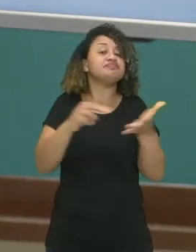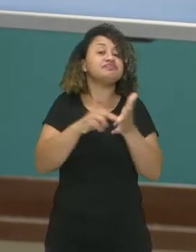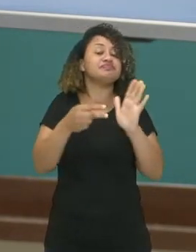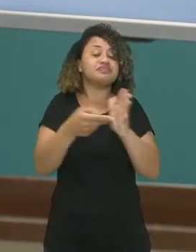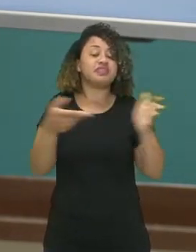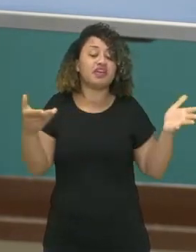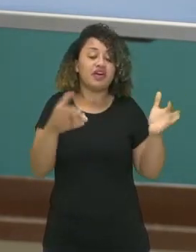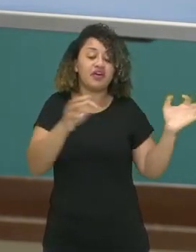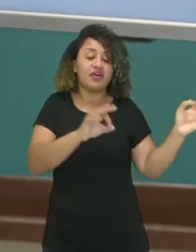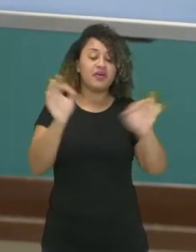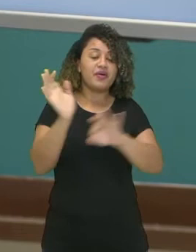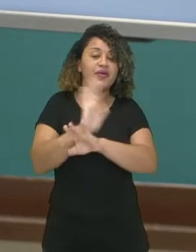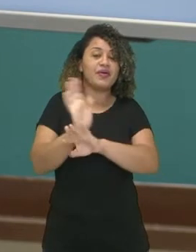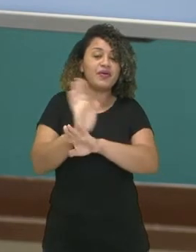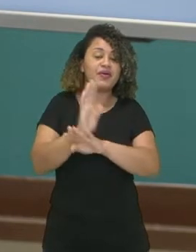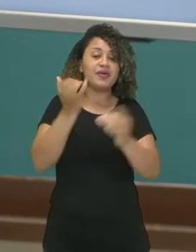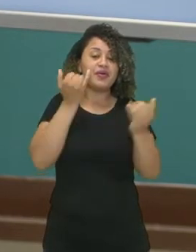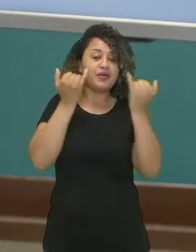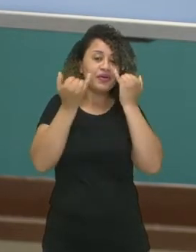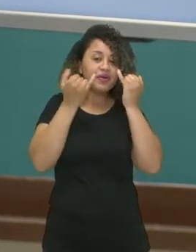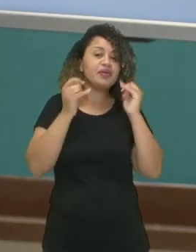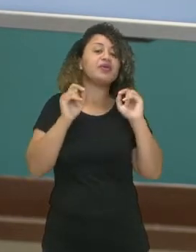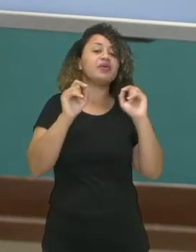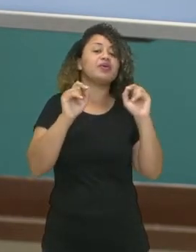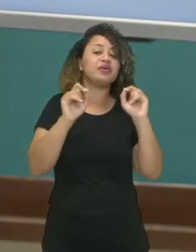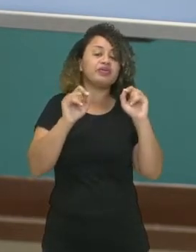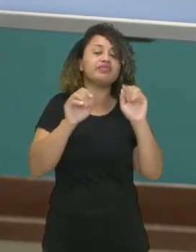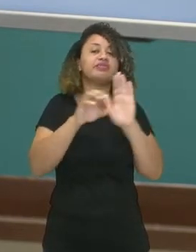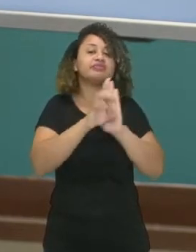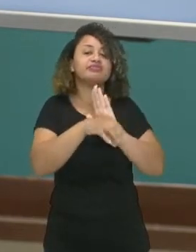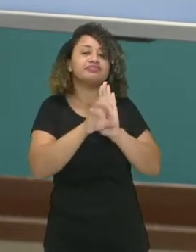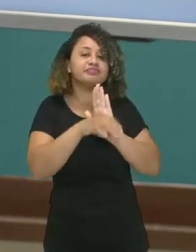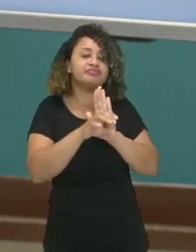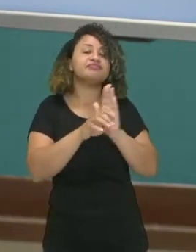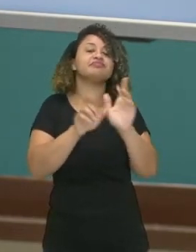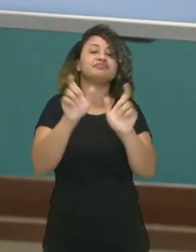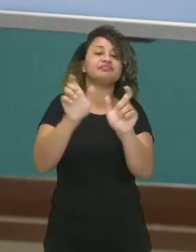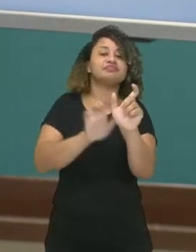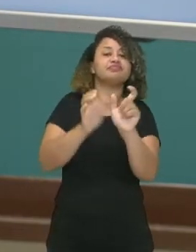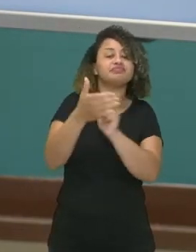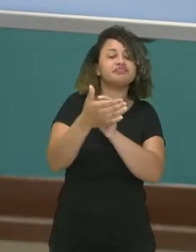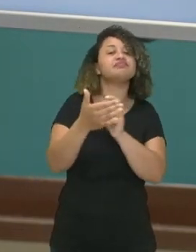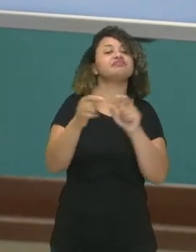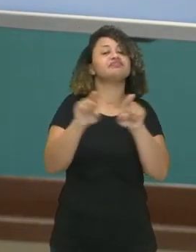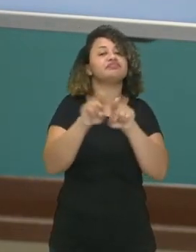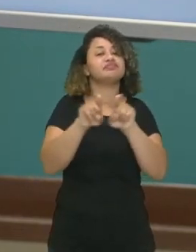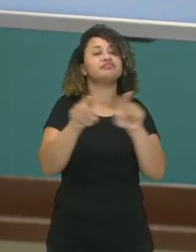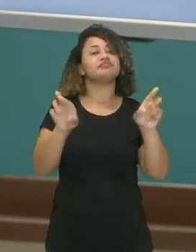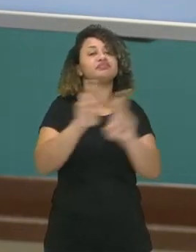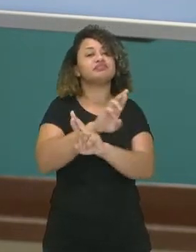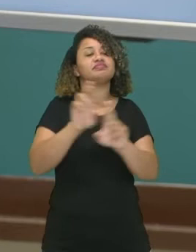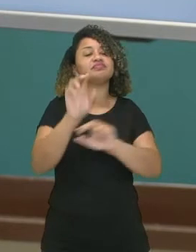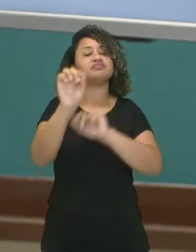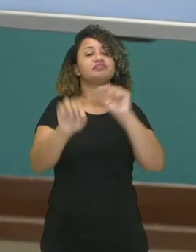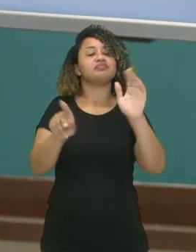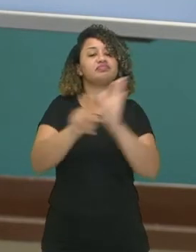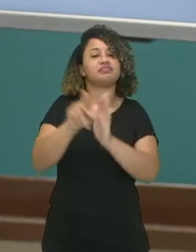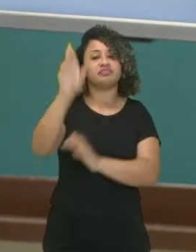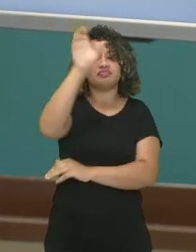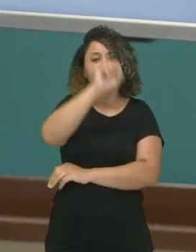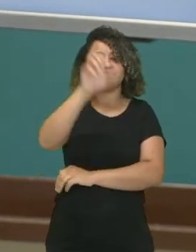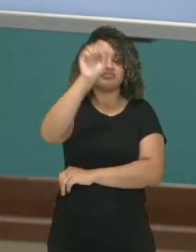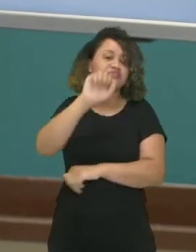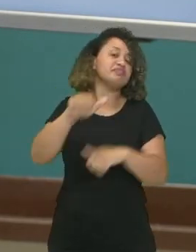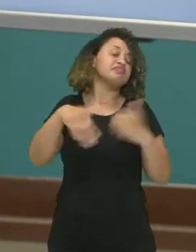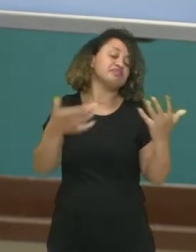nesse vídeo, com essas informações, os conceitos, as palavras, está associada ao aprendizado. Ou seja,